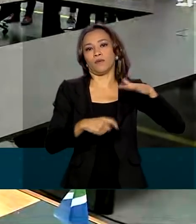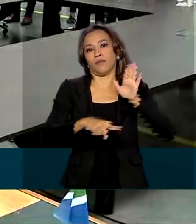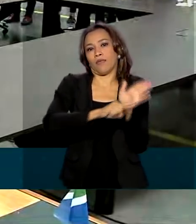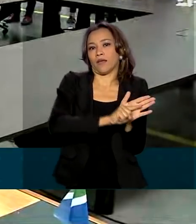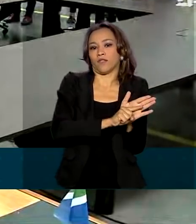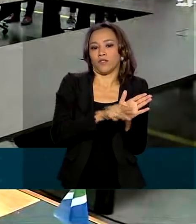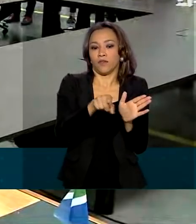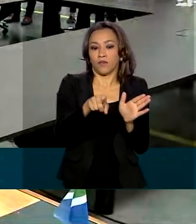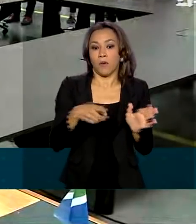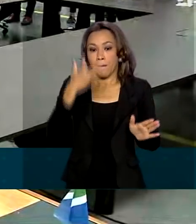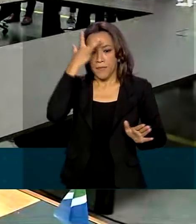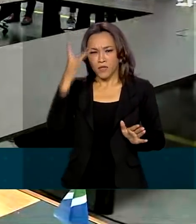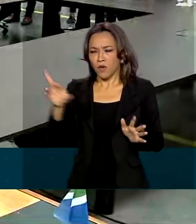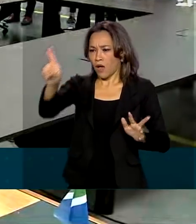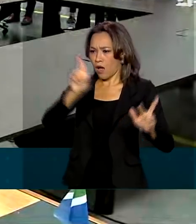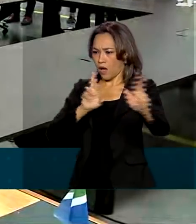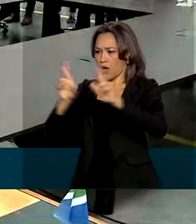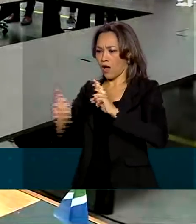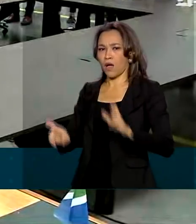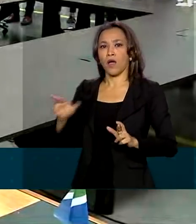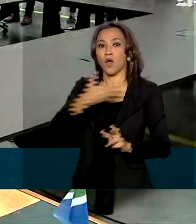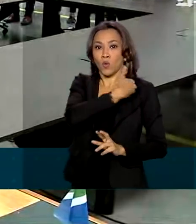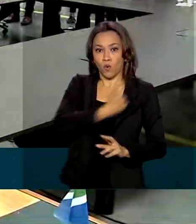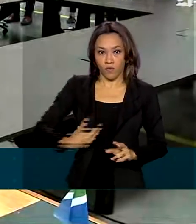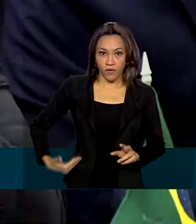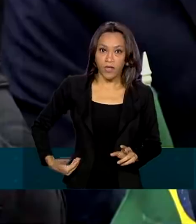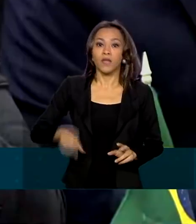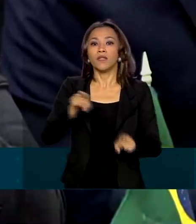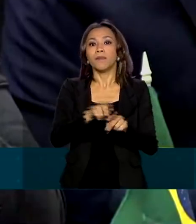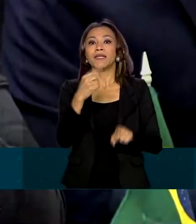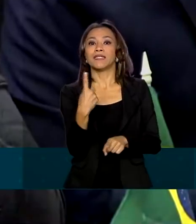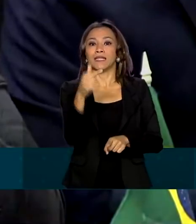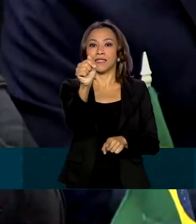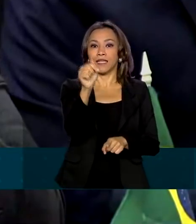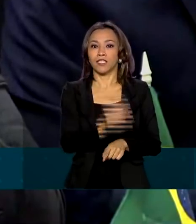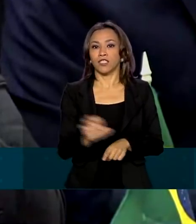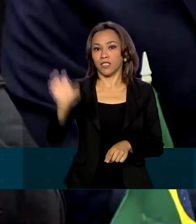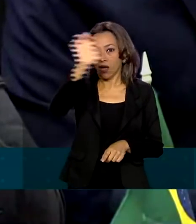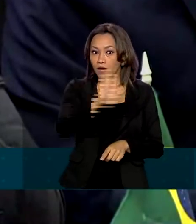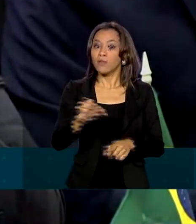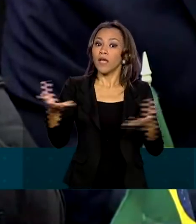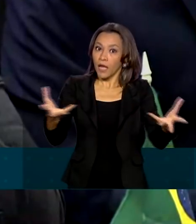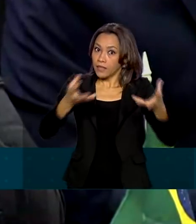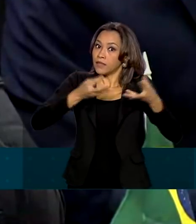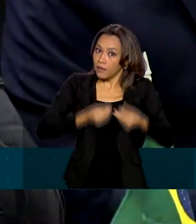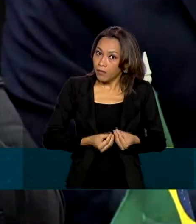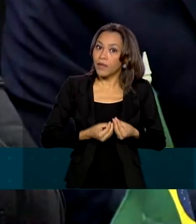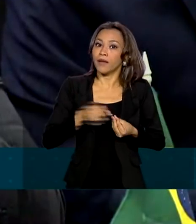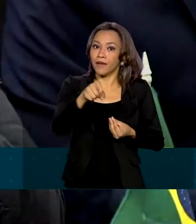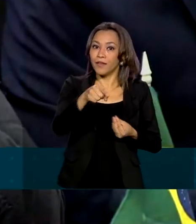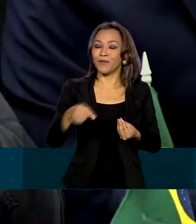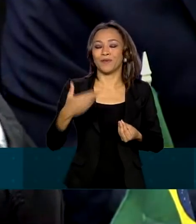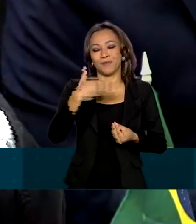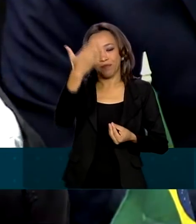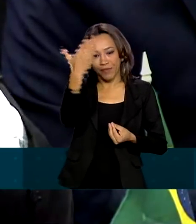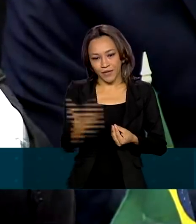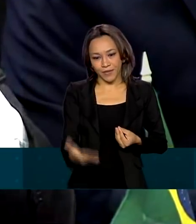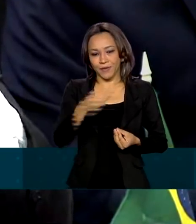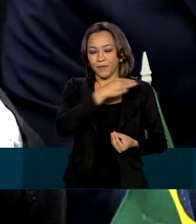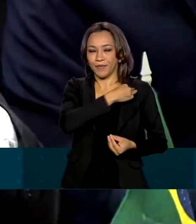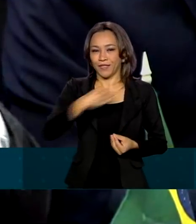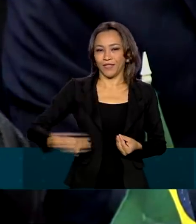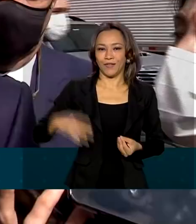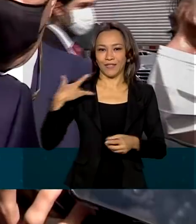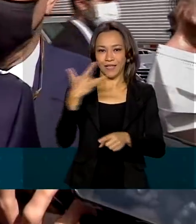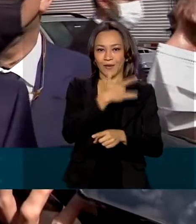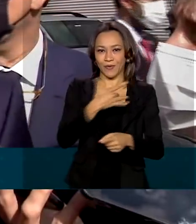e representantes de 17 estados receberam simbolicamente as doses pelo Ministro da Saúde, Eduardo